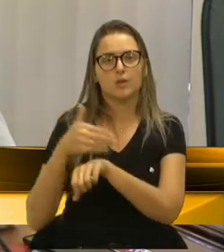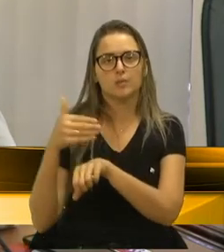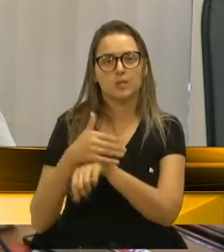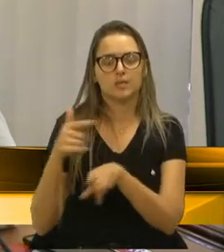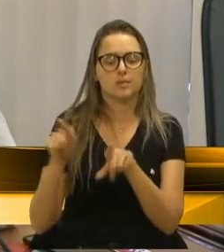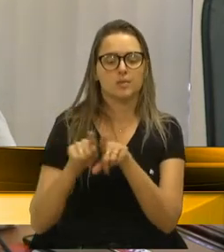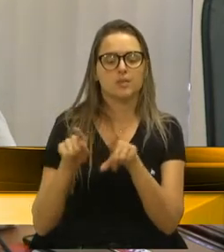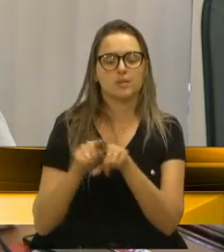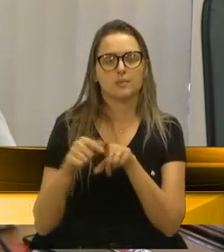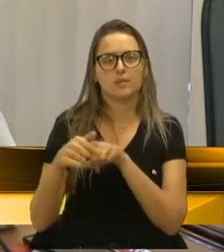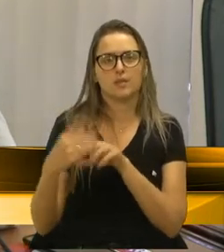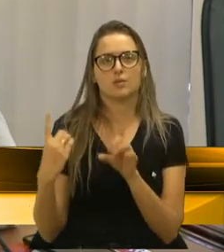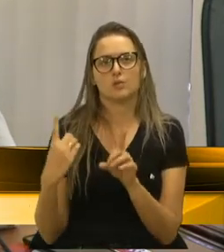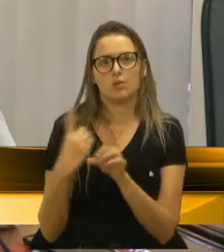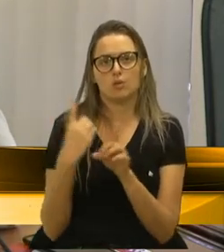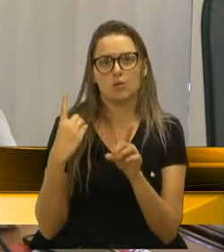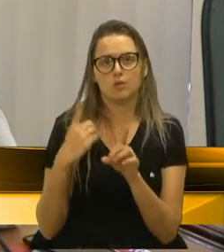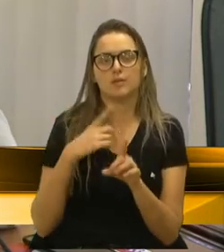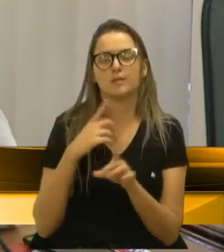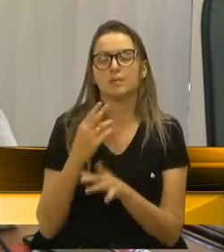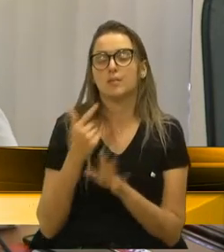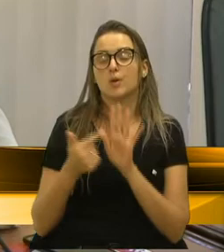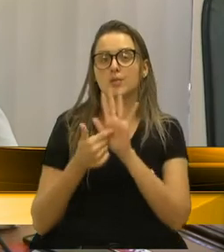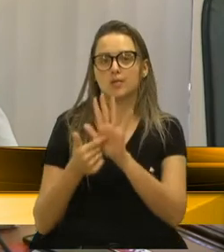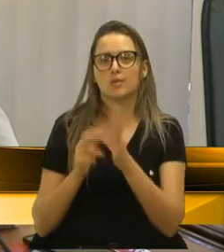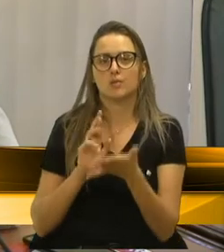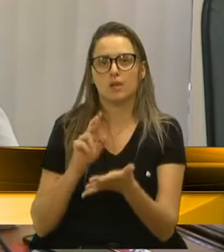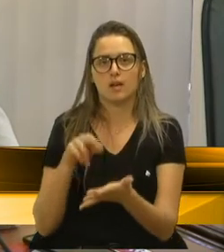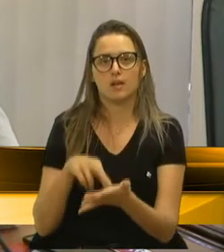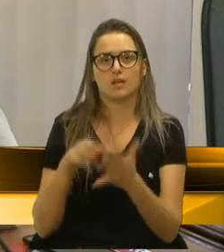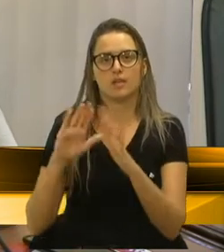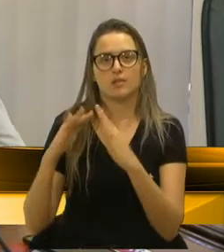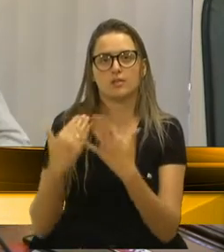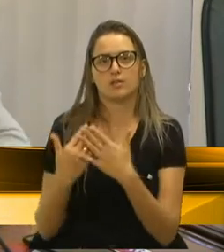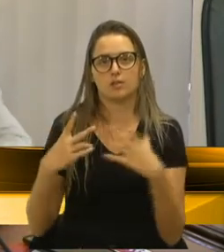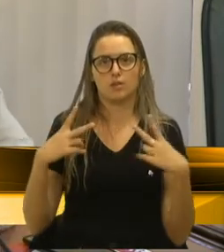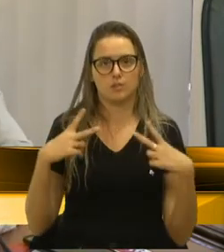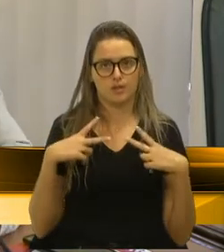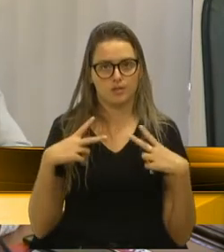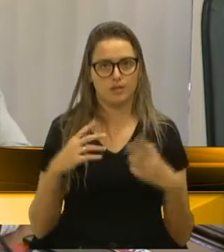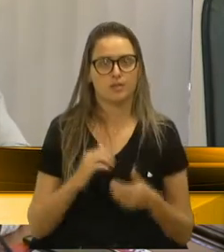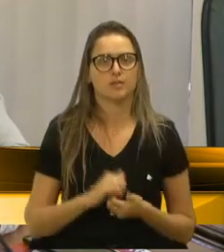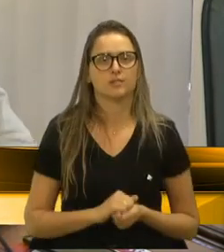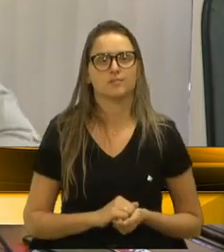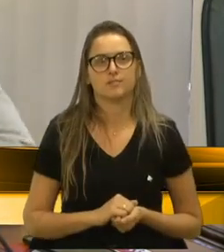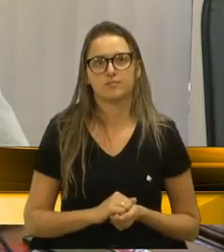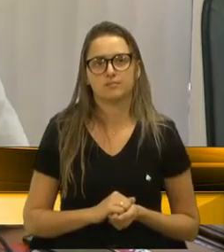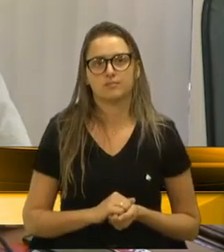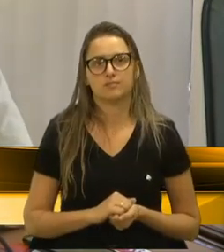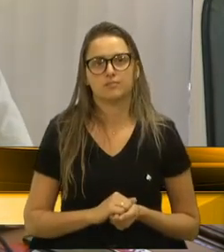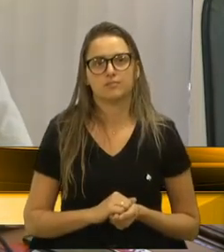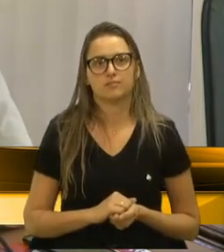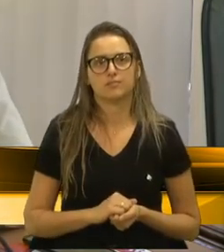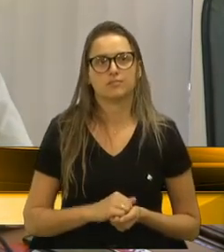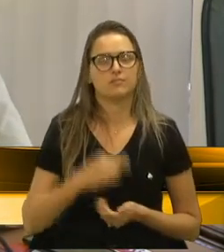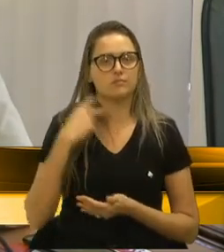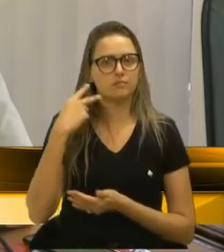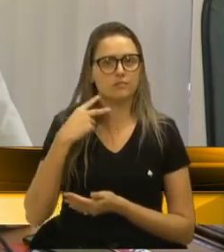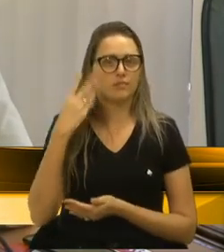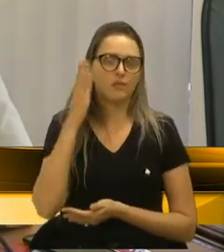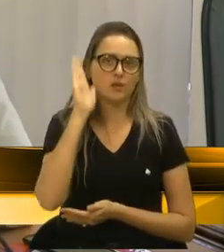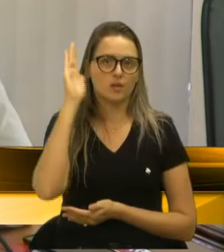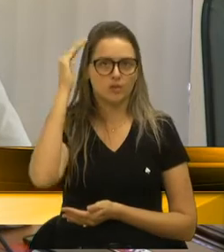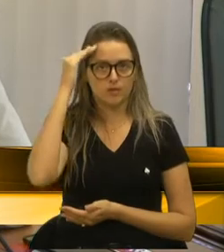deste encontro, dando a realidade das escolas particulares. Então, vereador Felipe, senhor presidente,